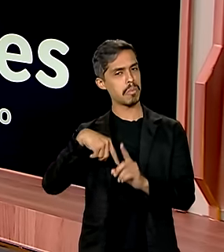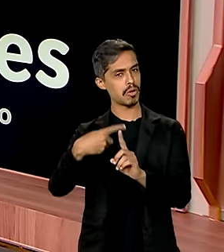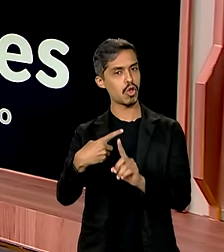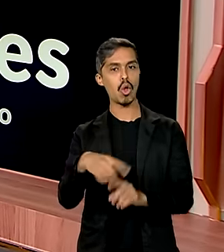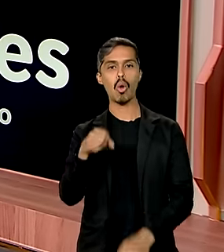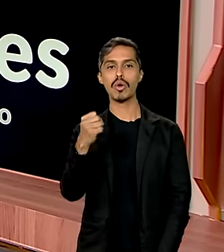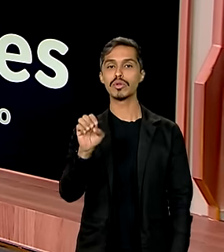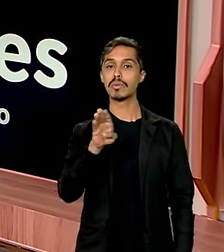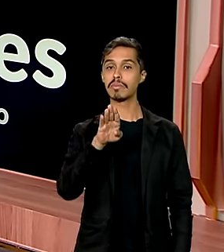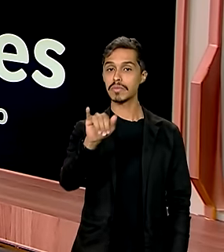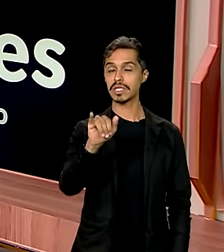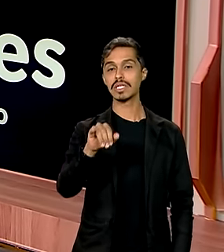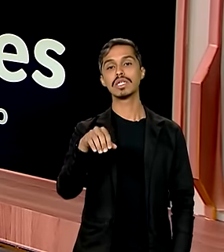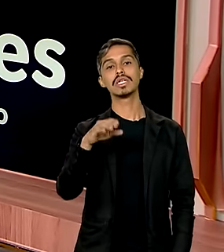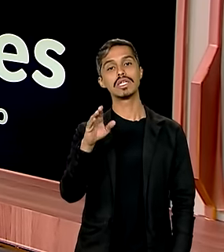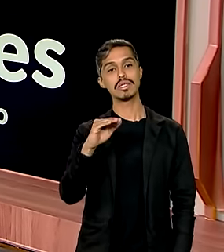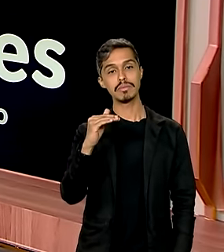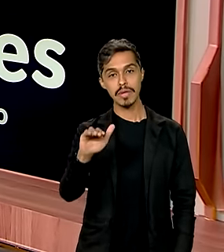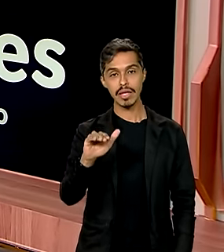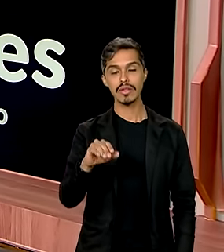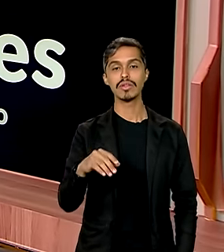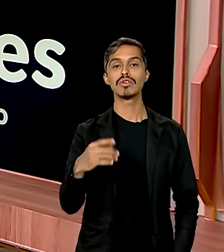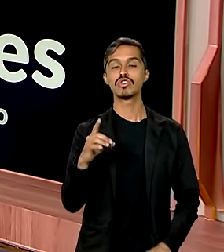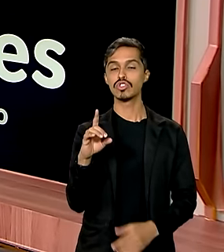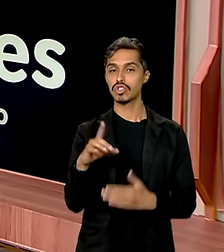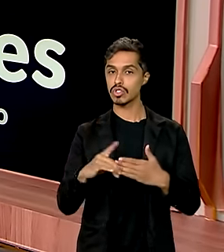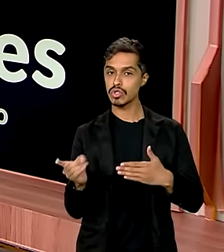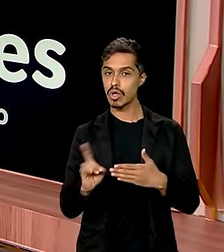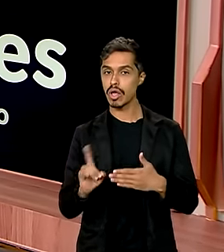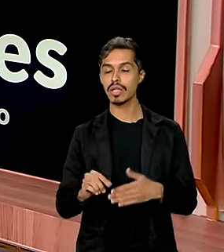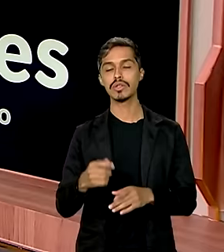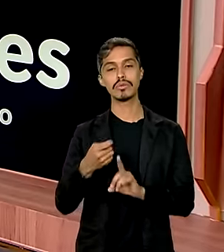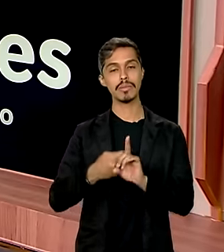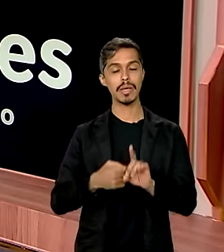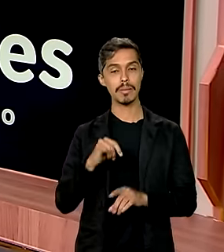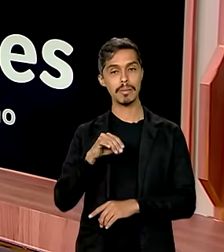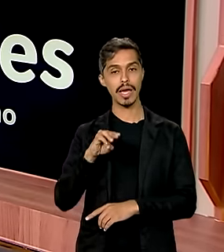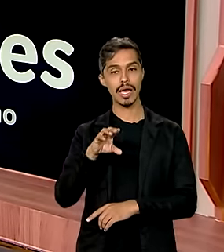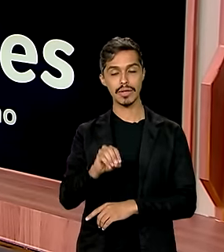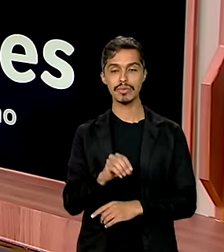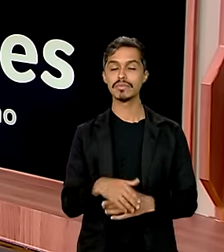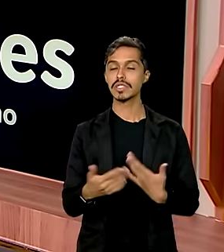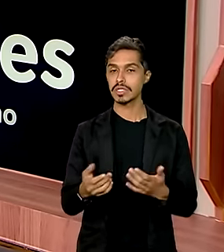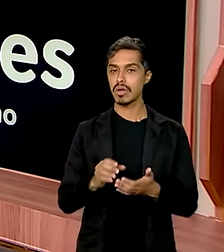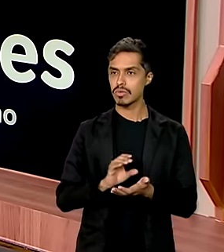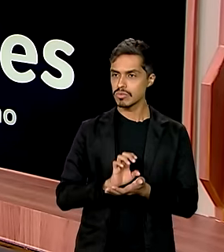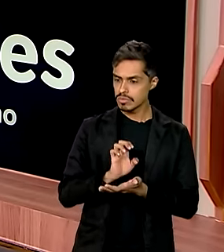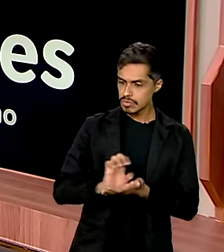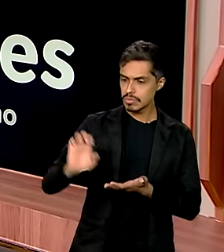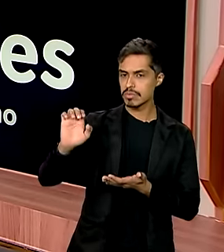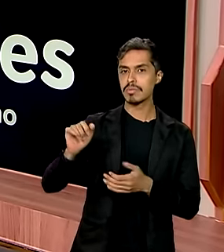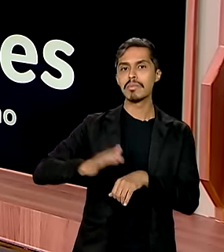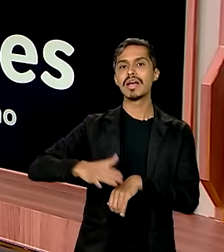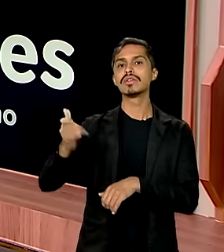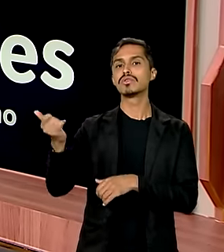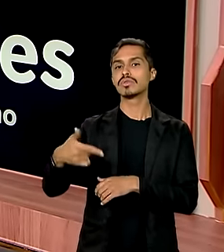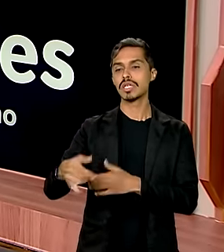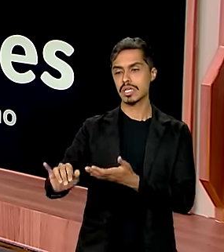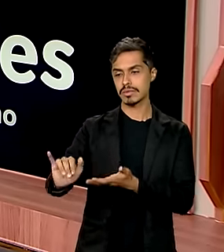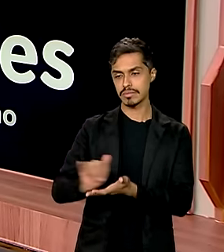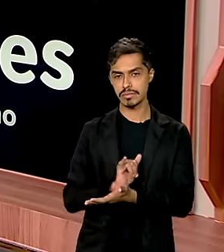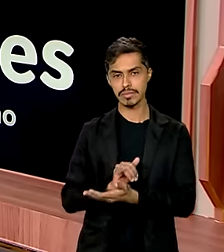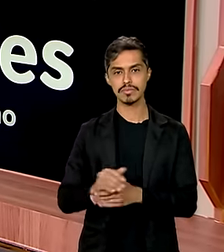8,5 bilhões de dólares em maio. E isso significa que o país segue exportando mais do que importando.